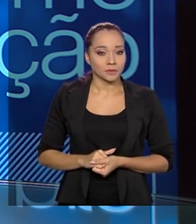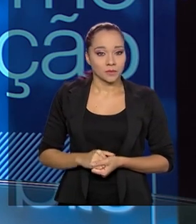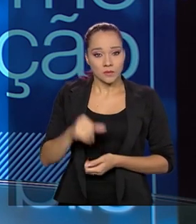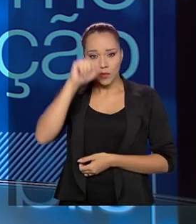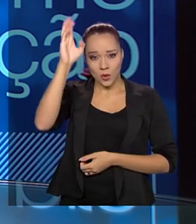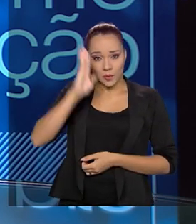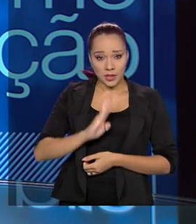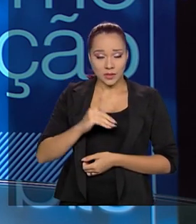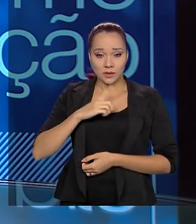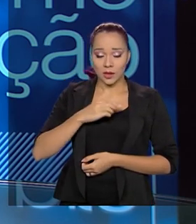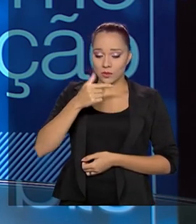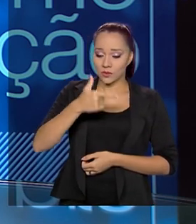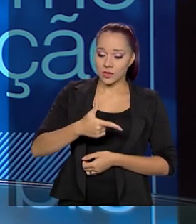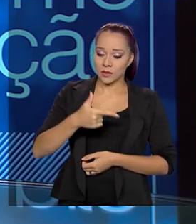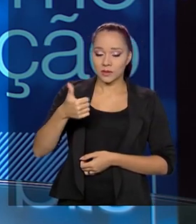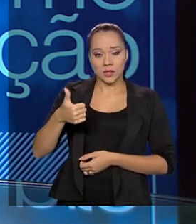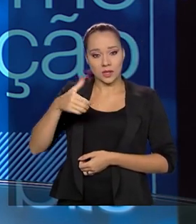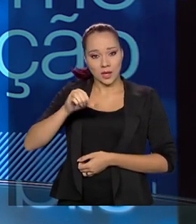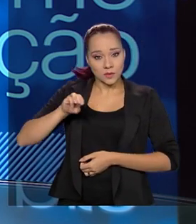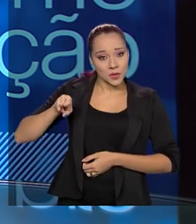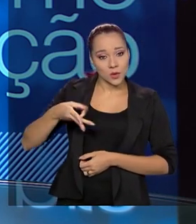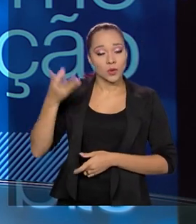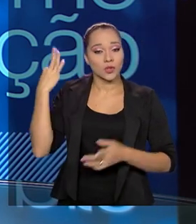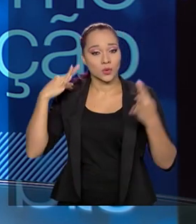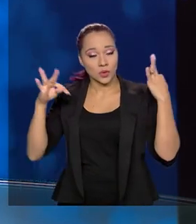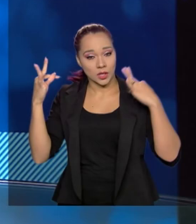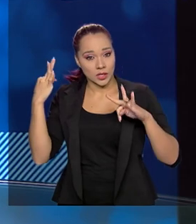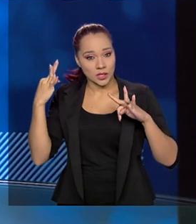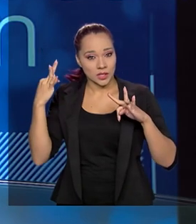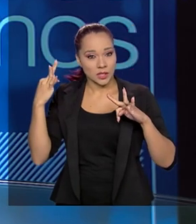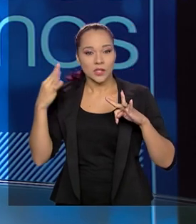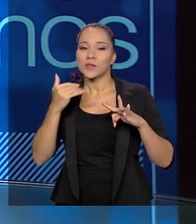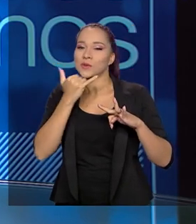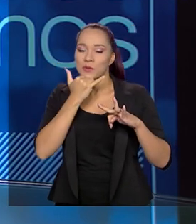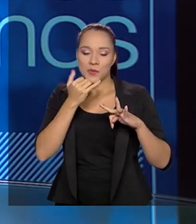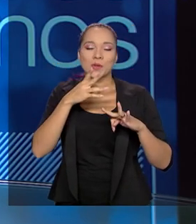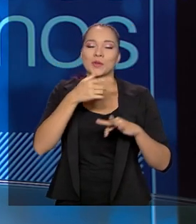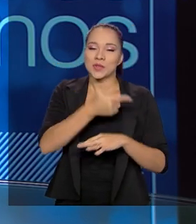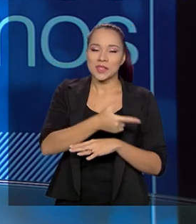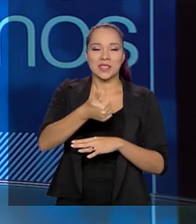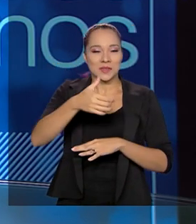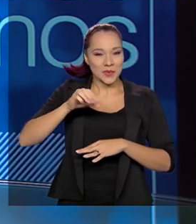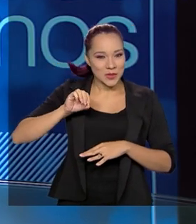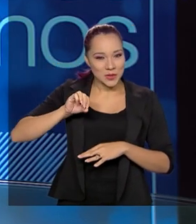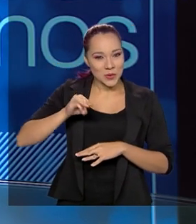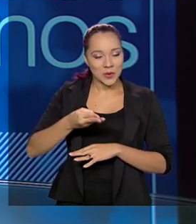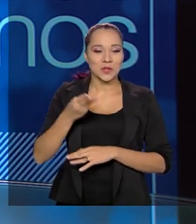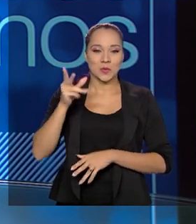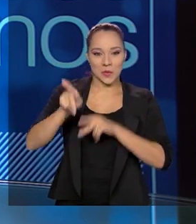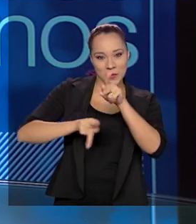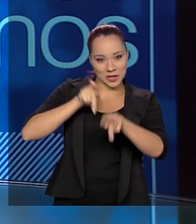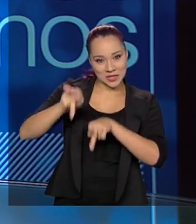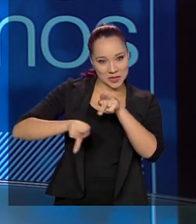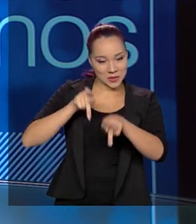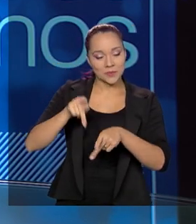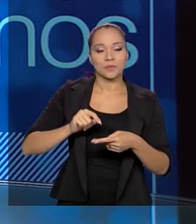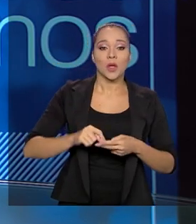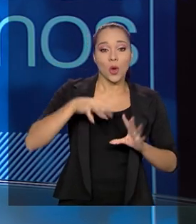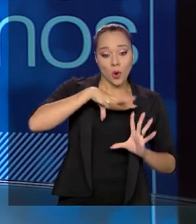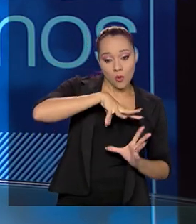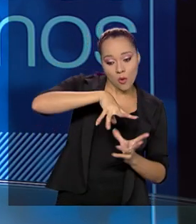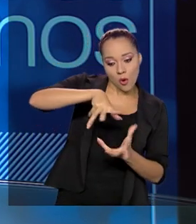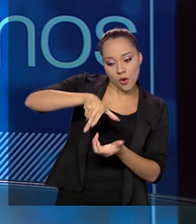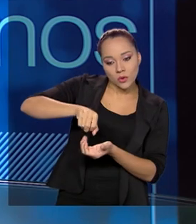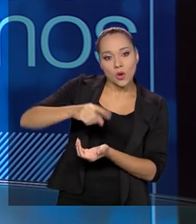o Brasil tem 210 milhões de turistas. O mundo... 210 milhões de habitantes? De habitantes, perdão. De habitantes. O mundo